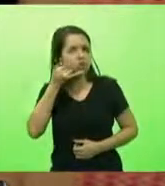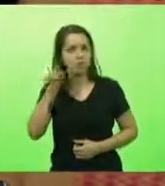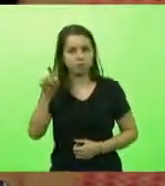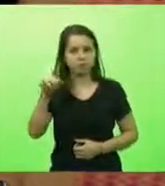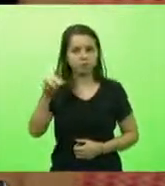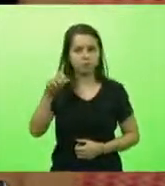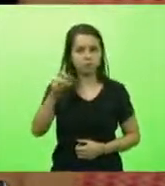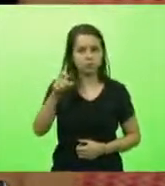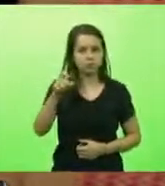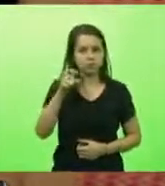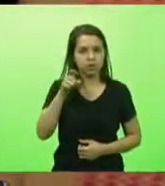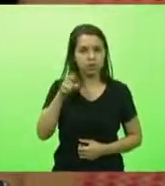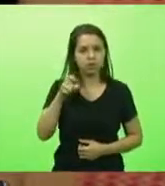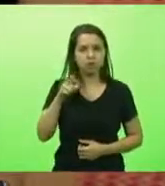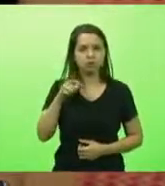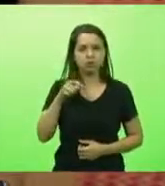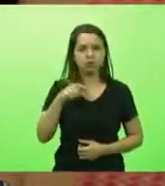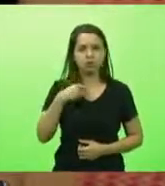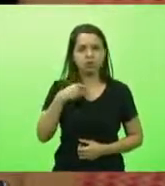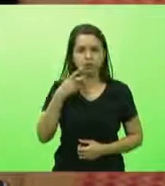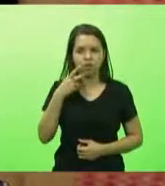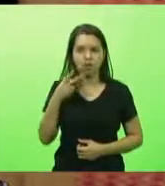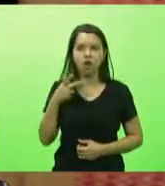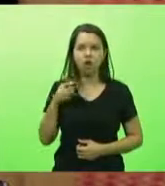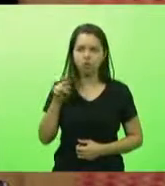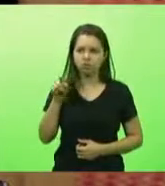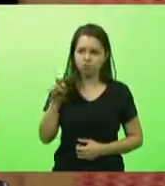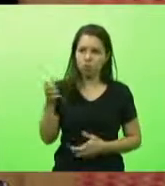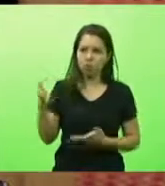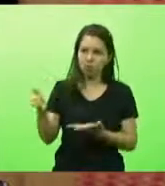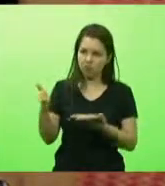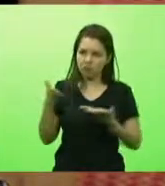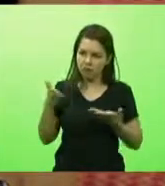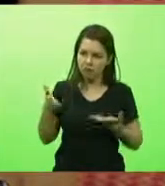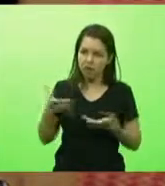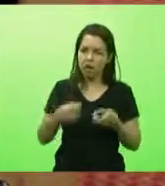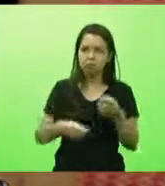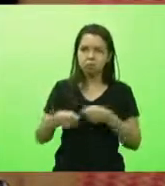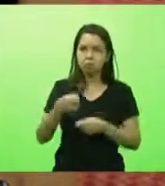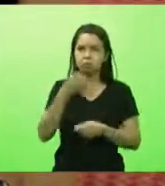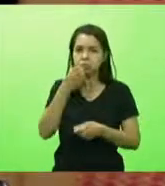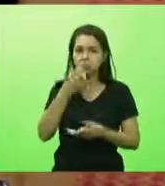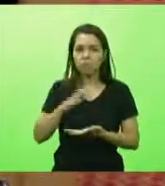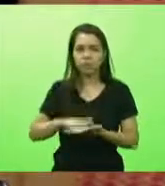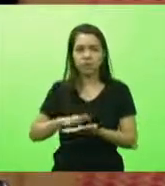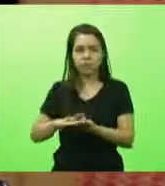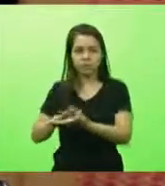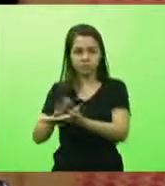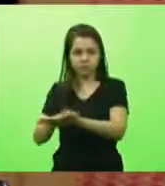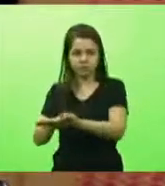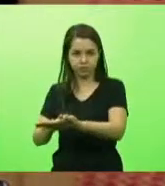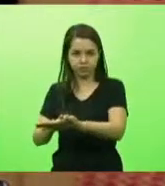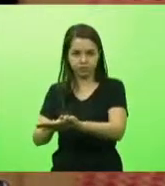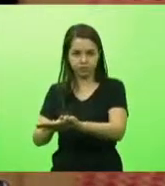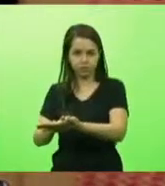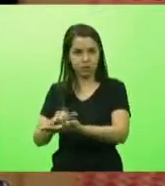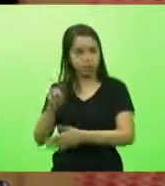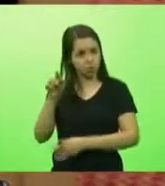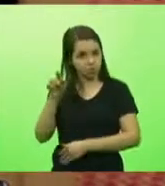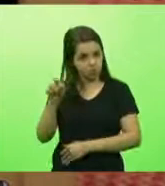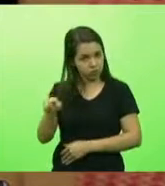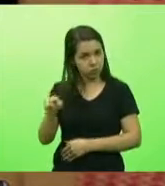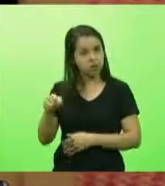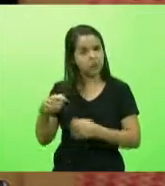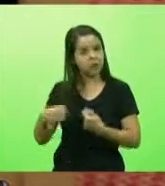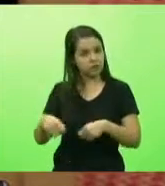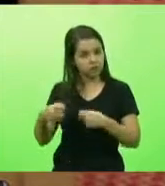ou soube que foi convidado, estou te dando os parabéns e disse você deveria ser secretário